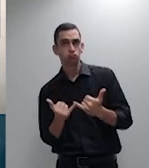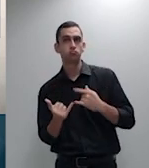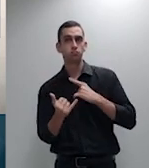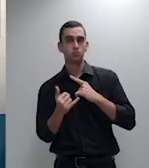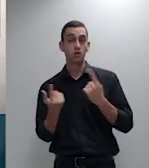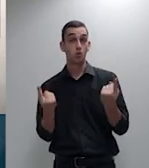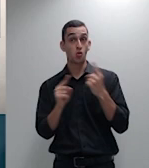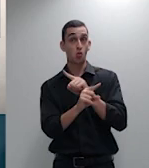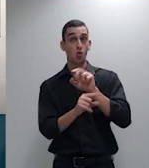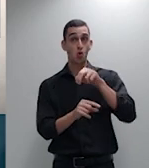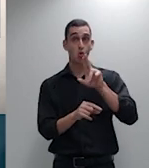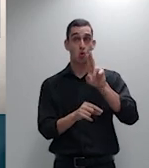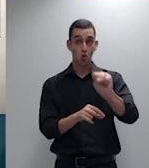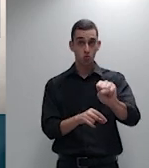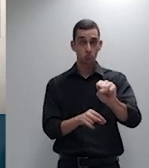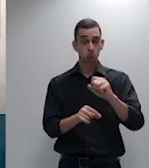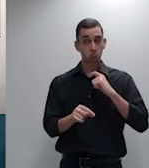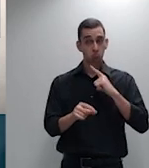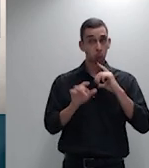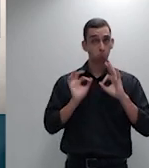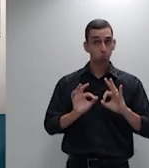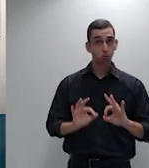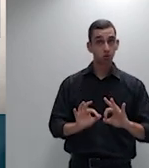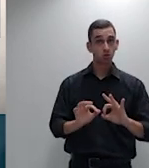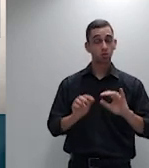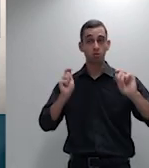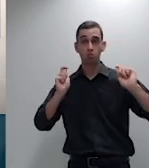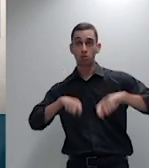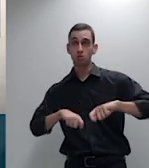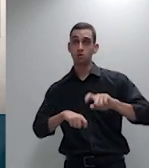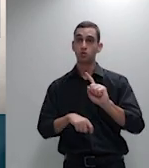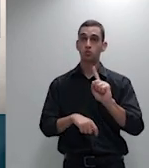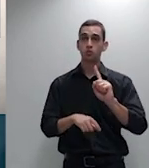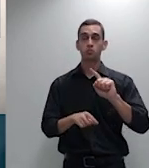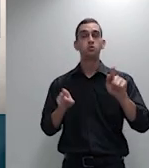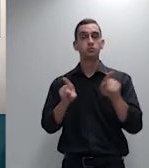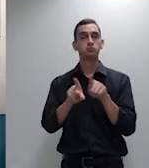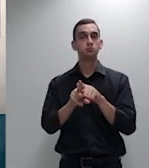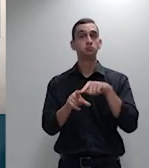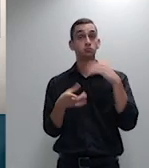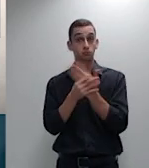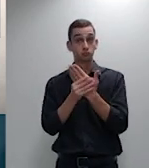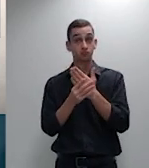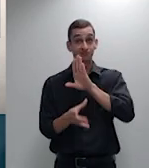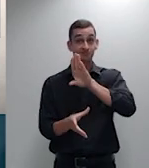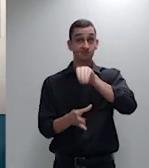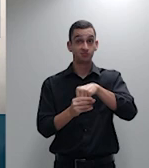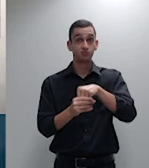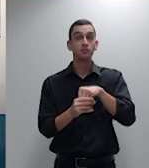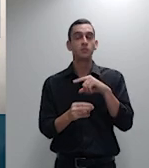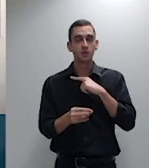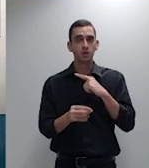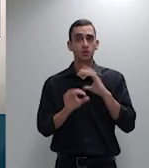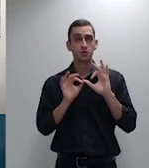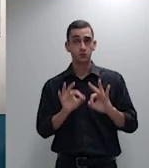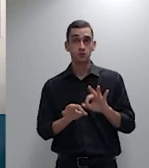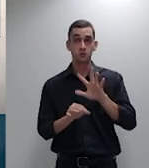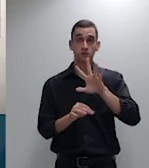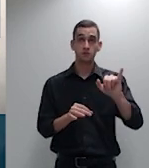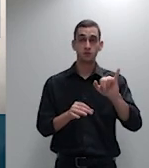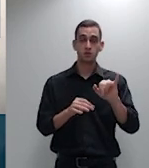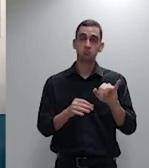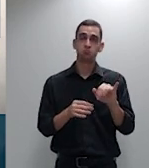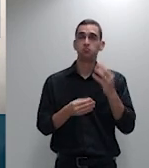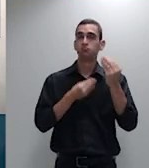evitar que essa questão processual conduz a resultados não uniformes durante a aplicação das teses